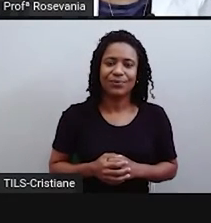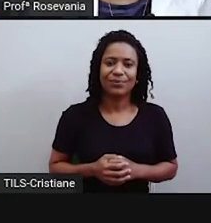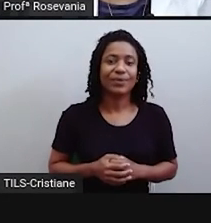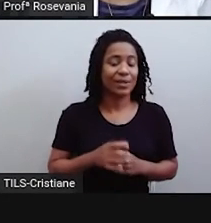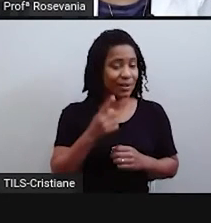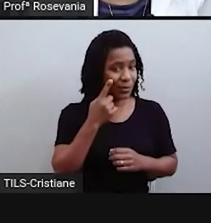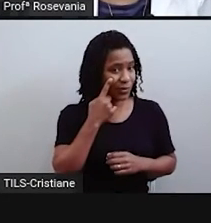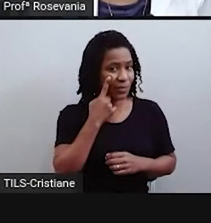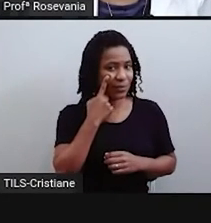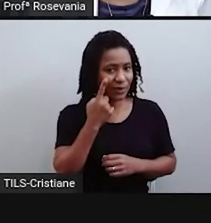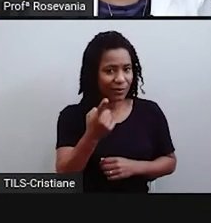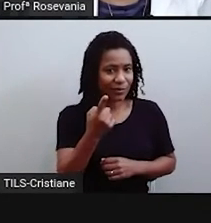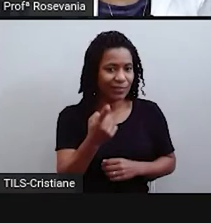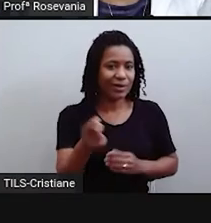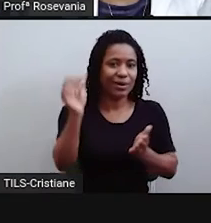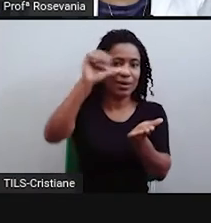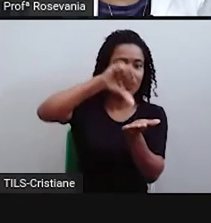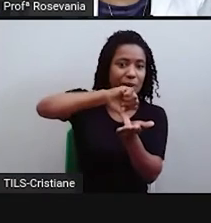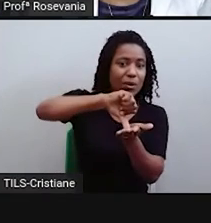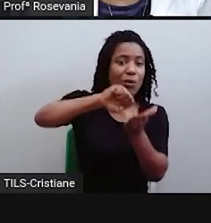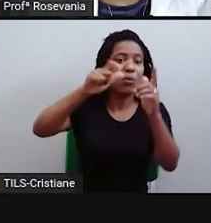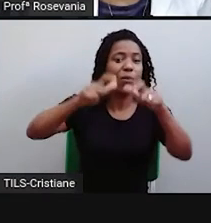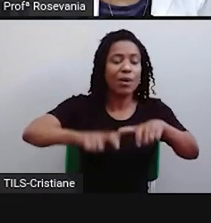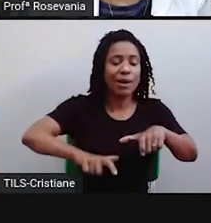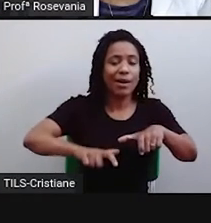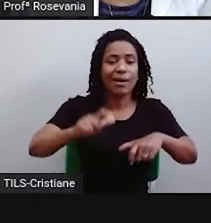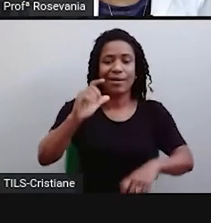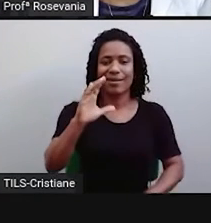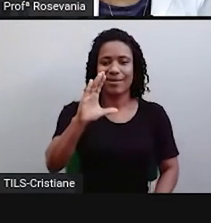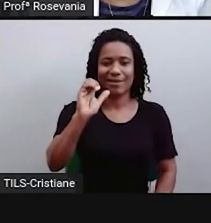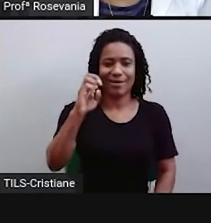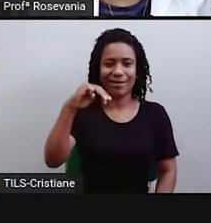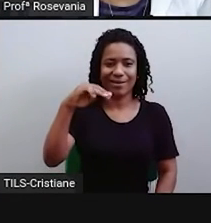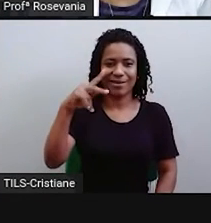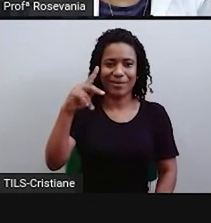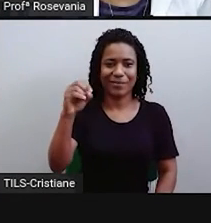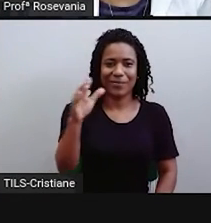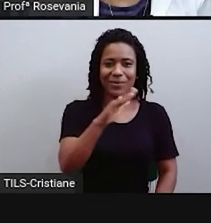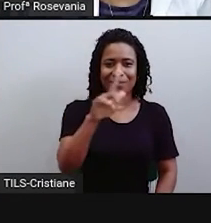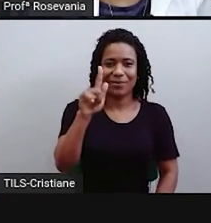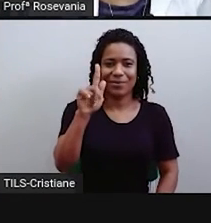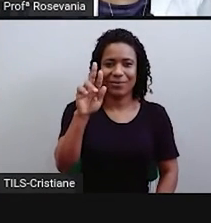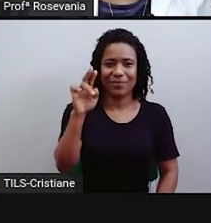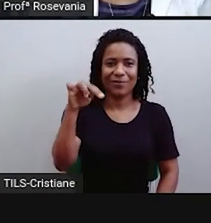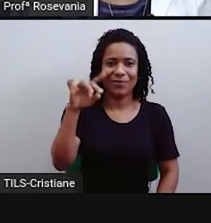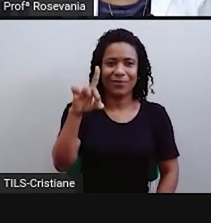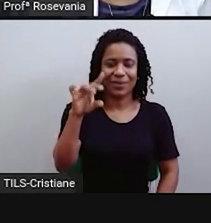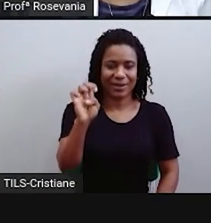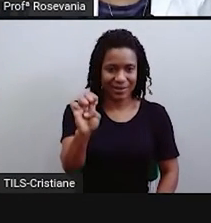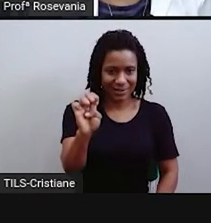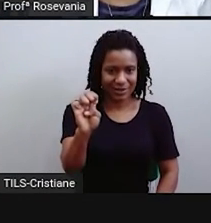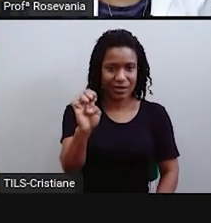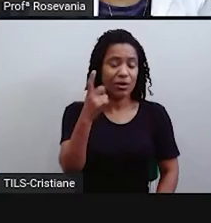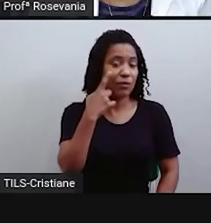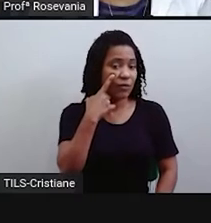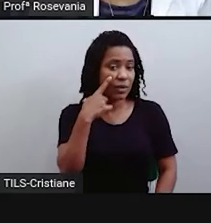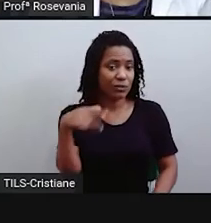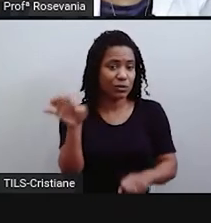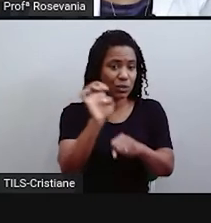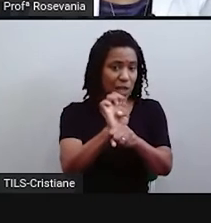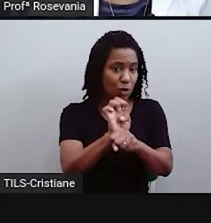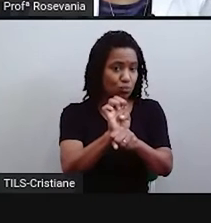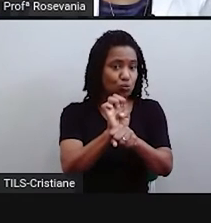cuja capital é Campo Grande. Então, aqui já não é mais um estado só, já passam a ser, né, já passam a ser dois